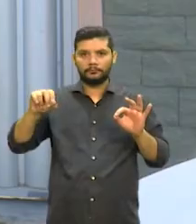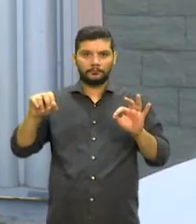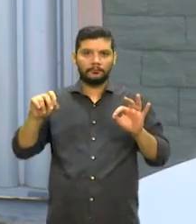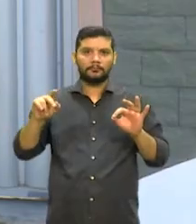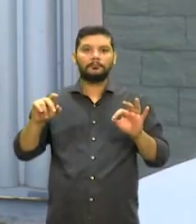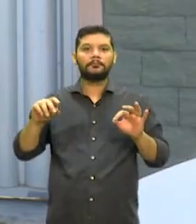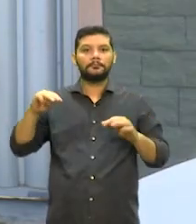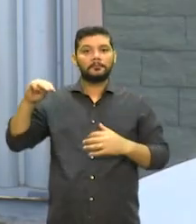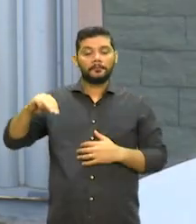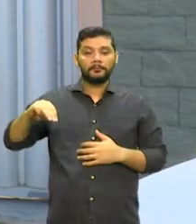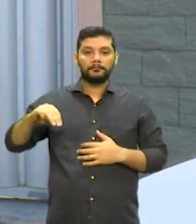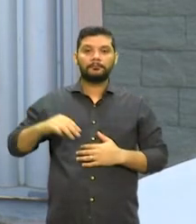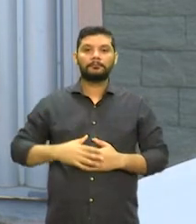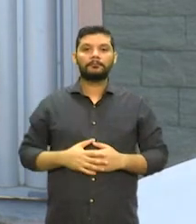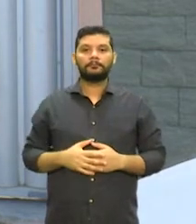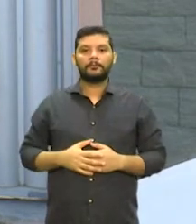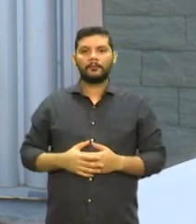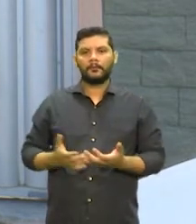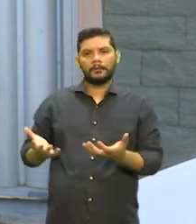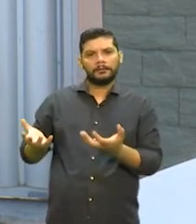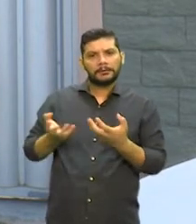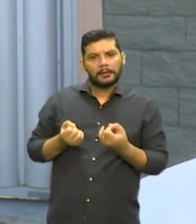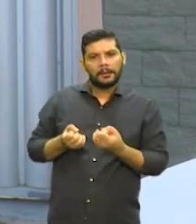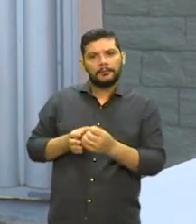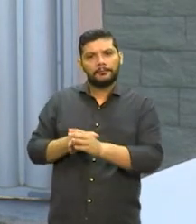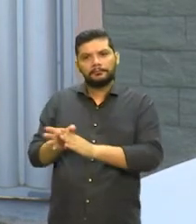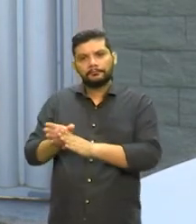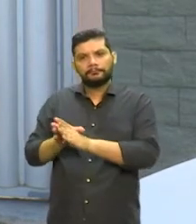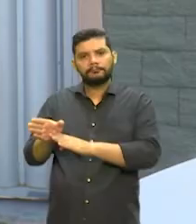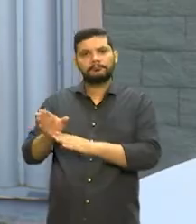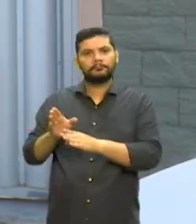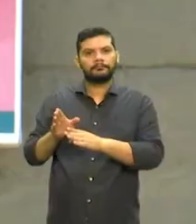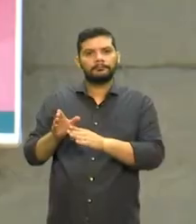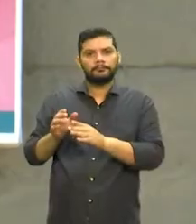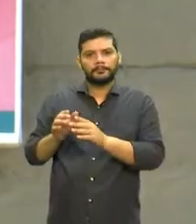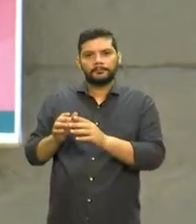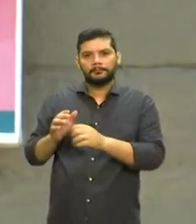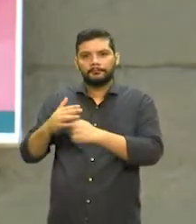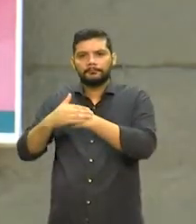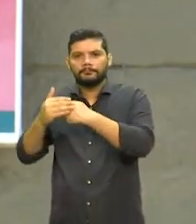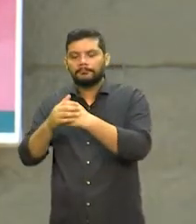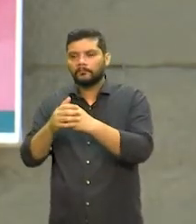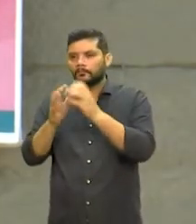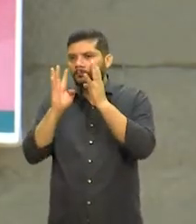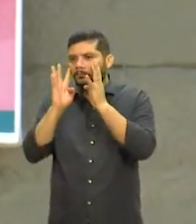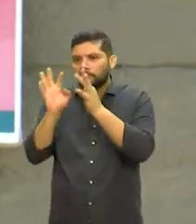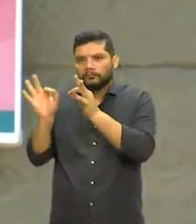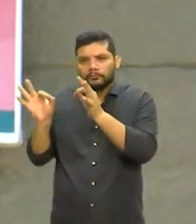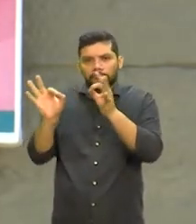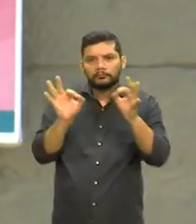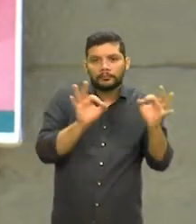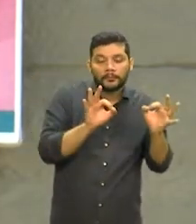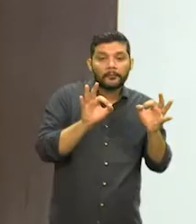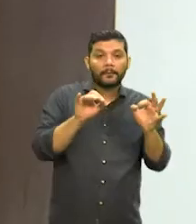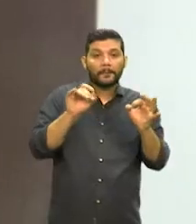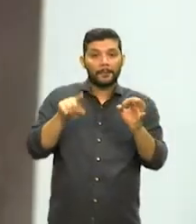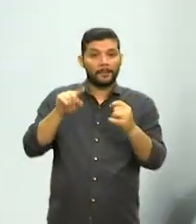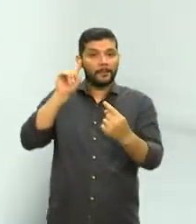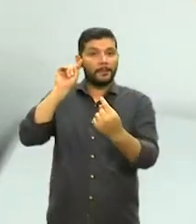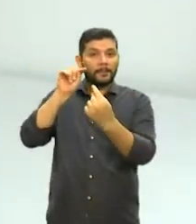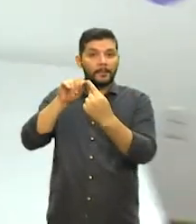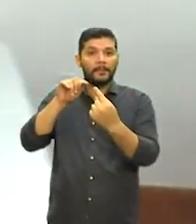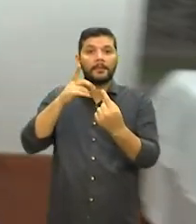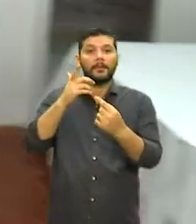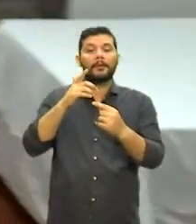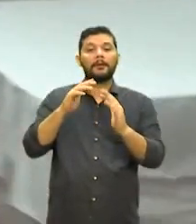Acolher, orientar, cuidar e acompanhar. Estas são as missões da casa da gestante, do bebê e